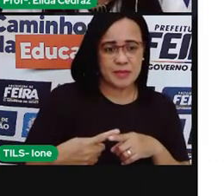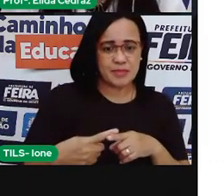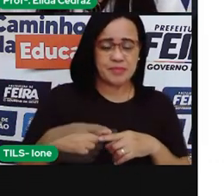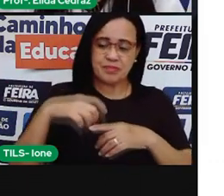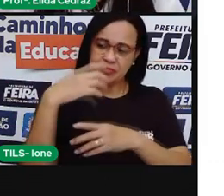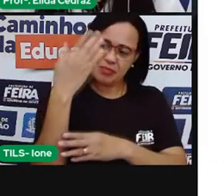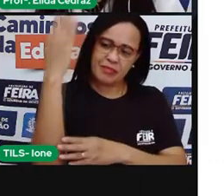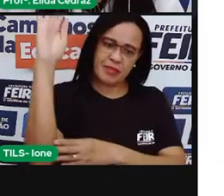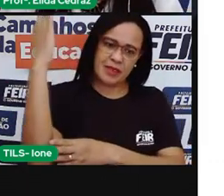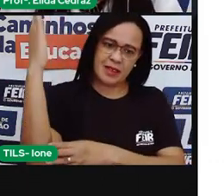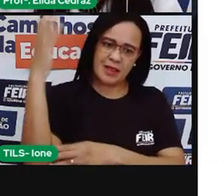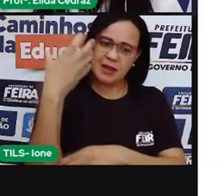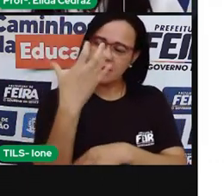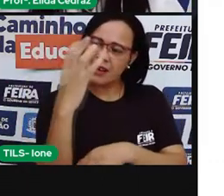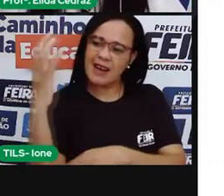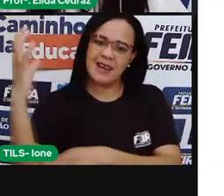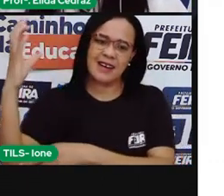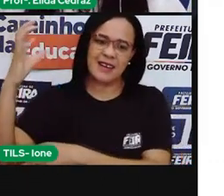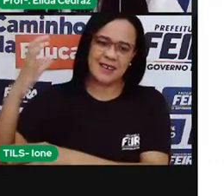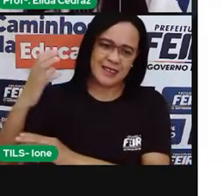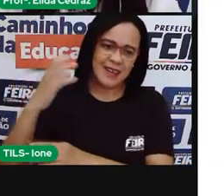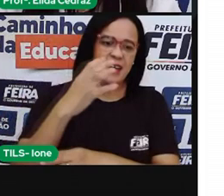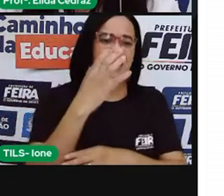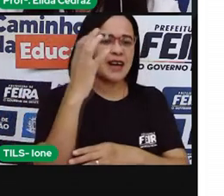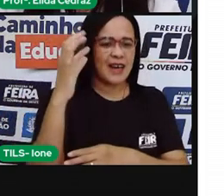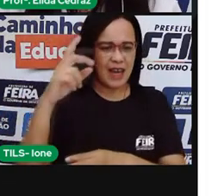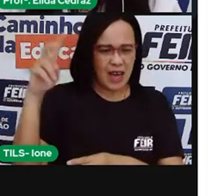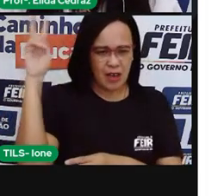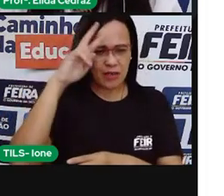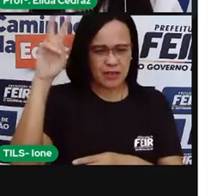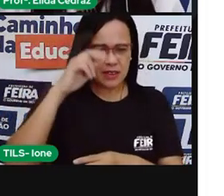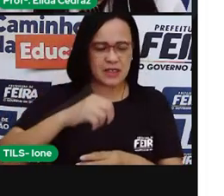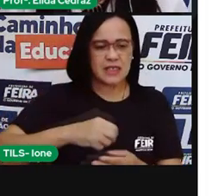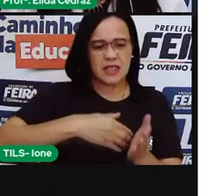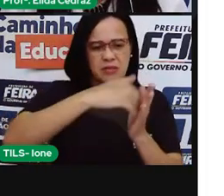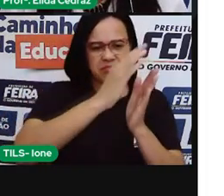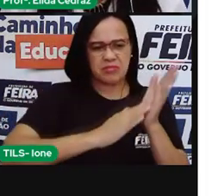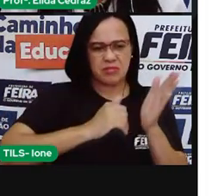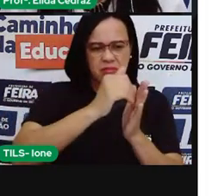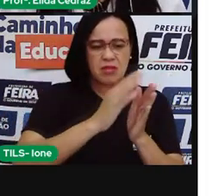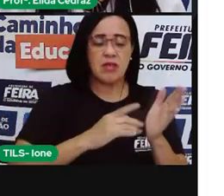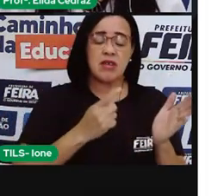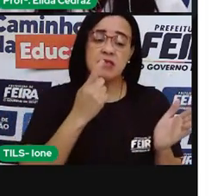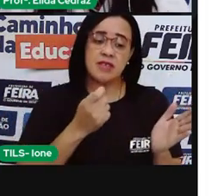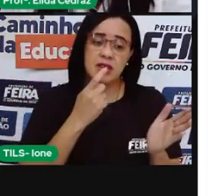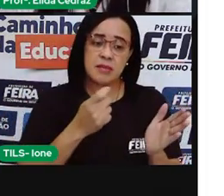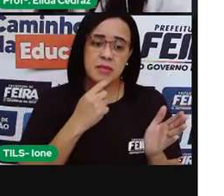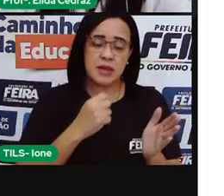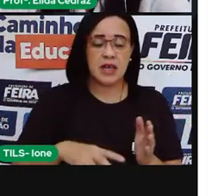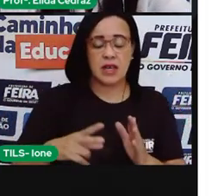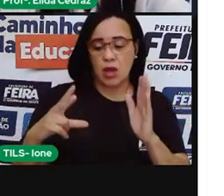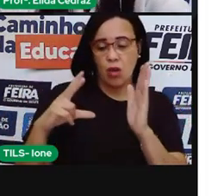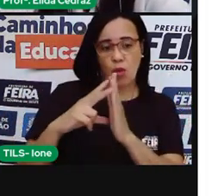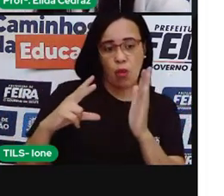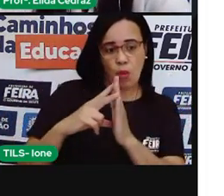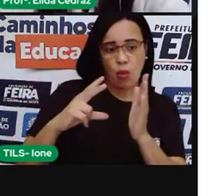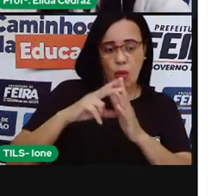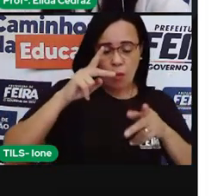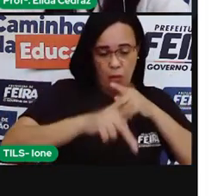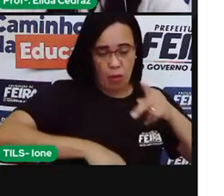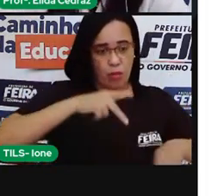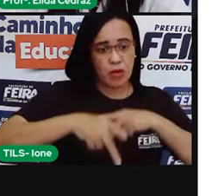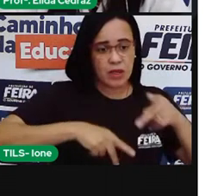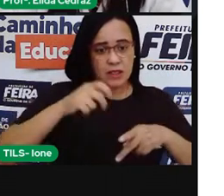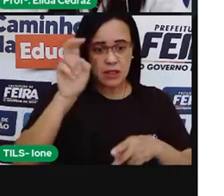árvore que existia aqui, que produzia uma tinta vermelhada que os indígenas usavam para fazer o grafismo,